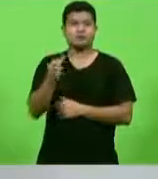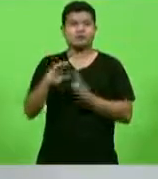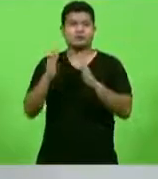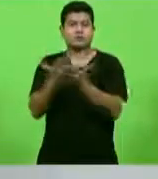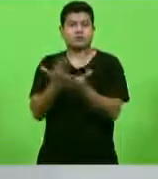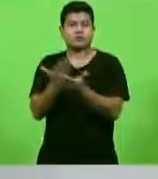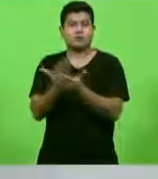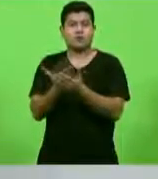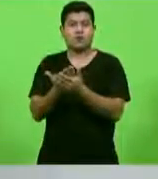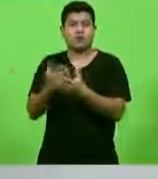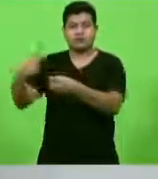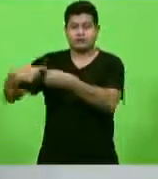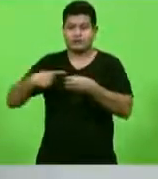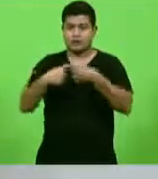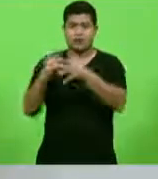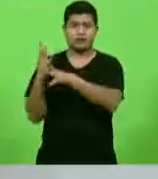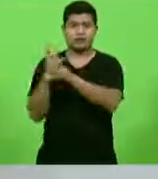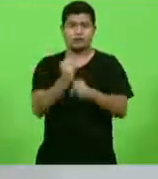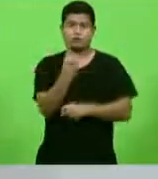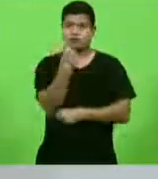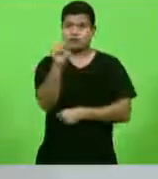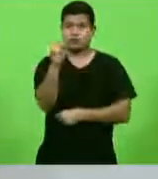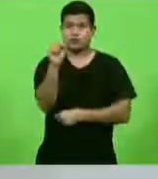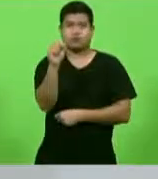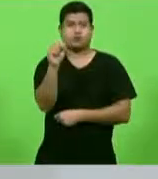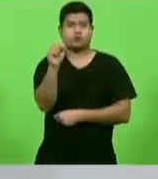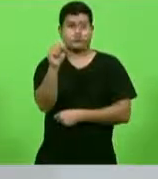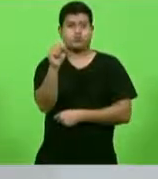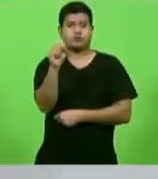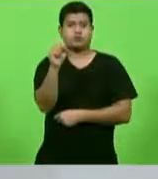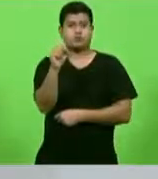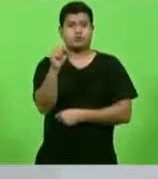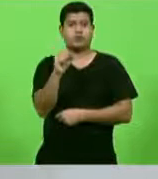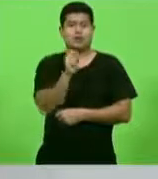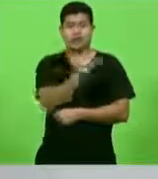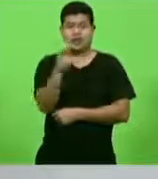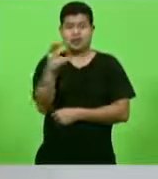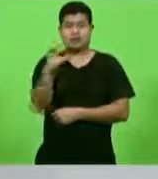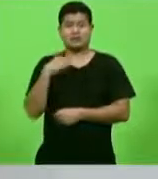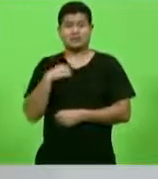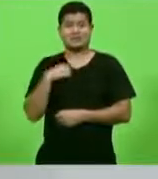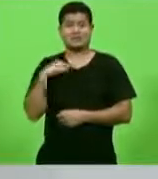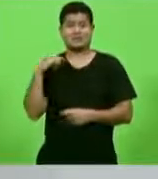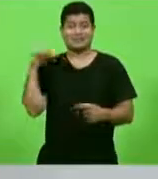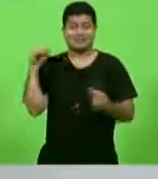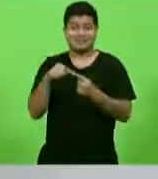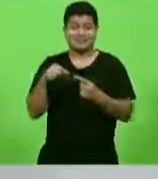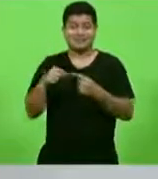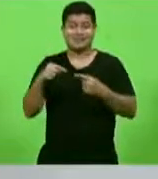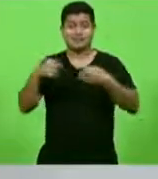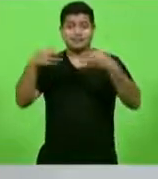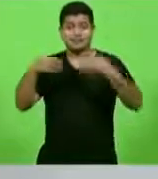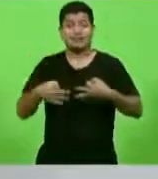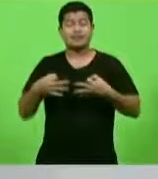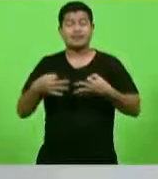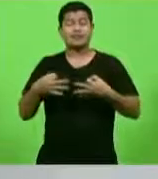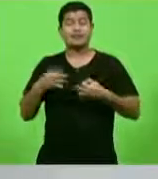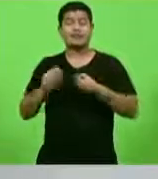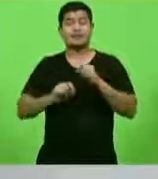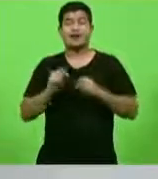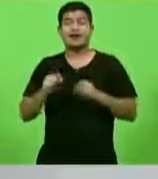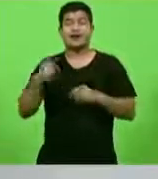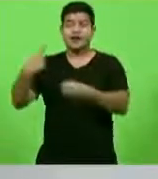18 municípios catarinenses. São justamente os municípios que nós tivemos